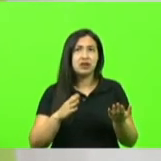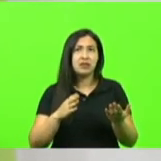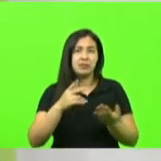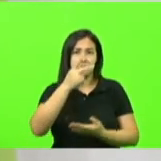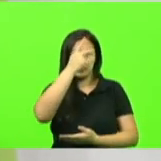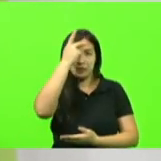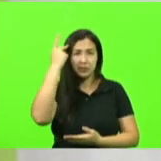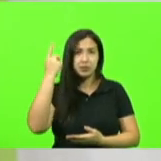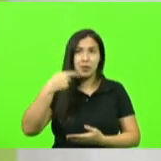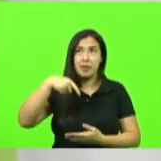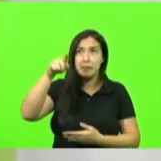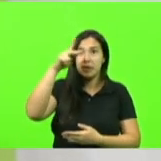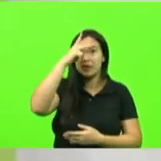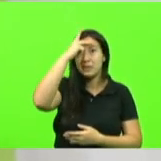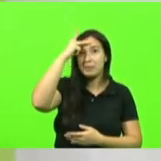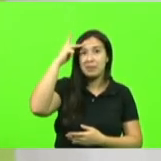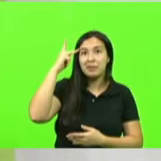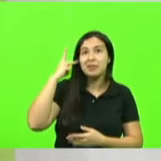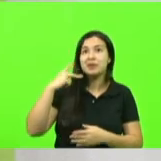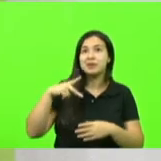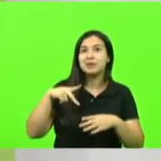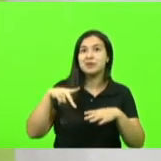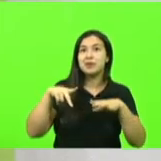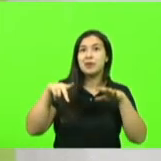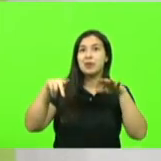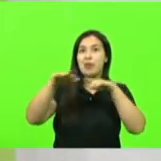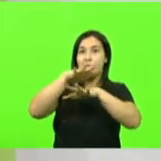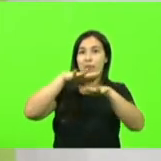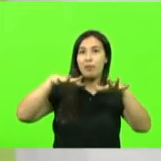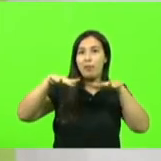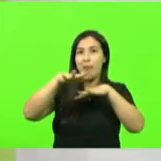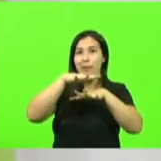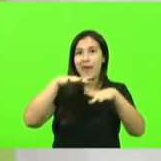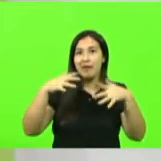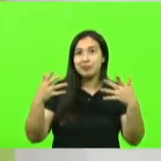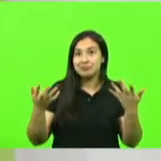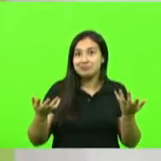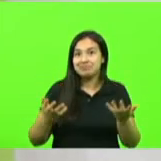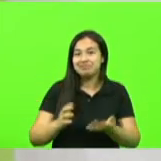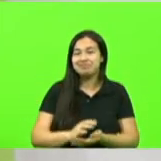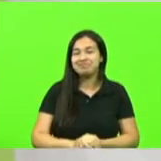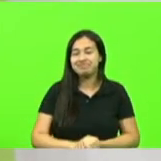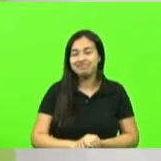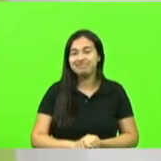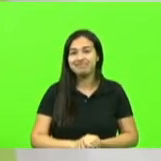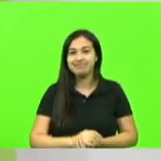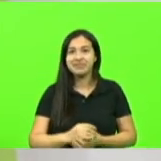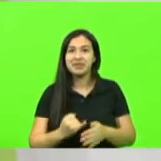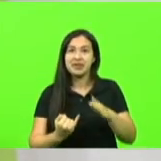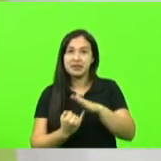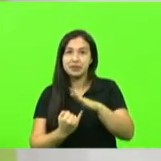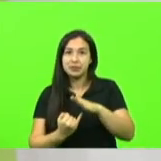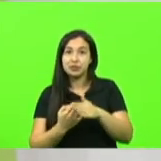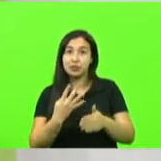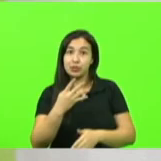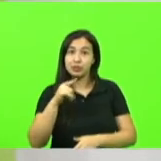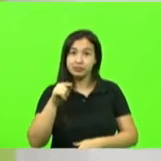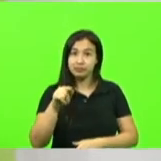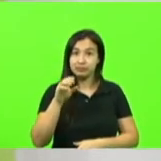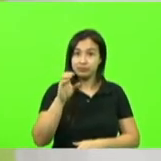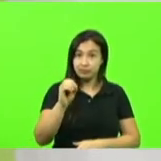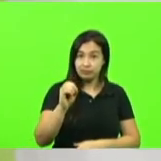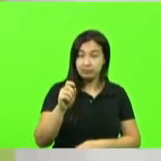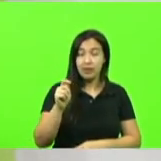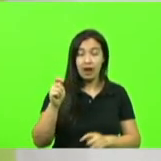para o espaço sideral então a tecnologia está vindo aí para fazer uma revolução a indústria 4.0 então é possível sim deputado